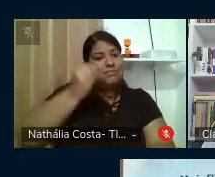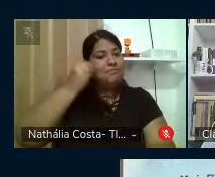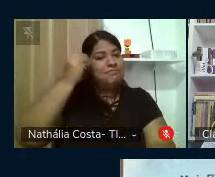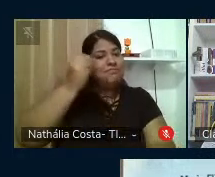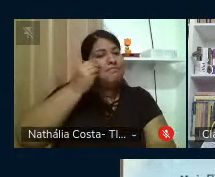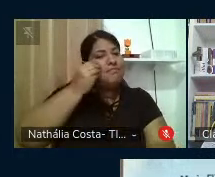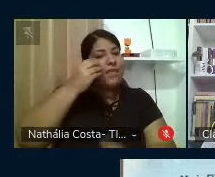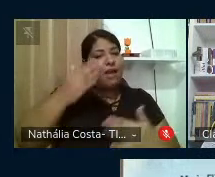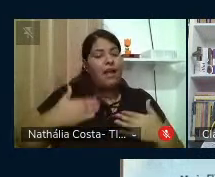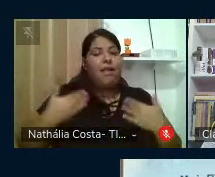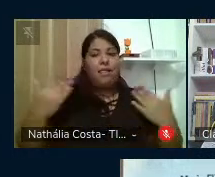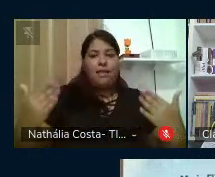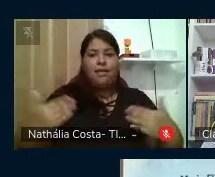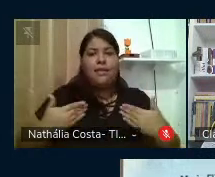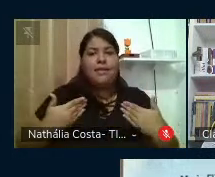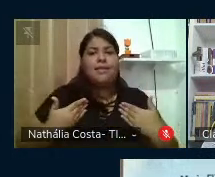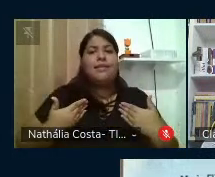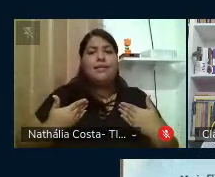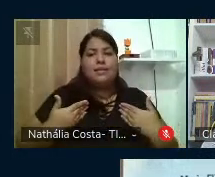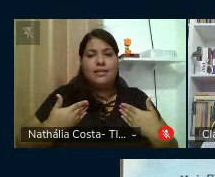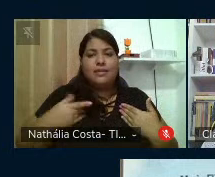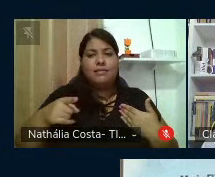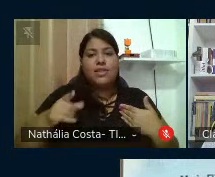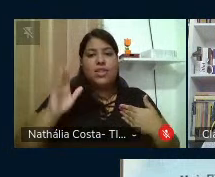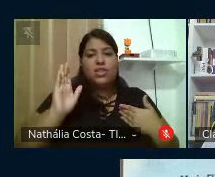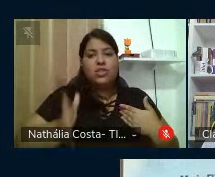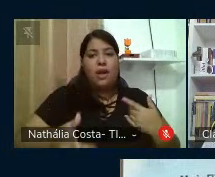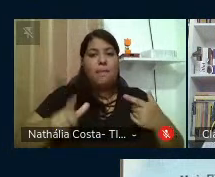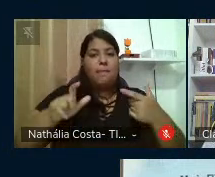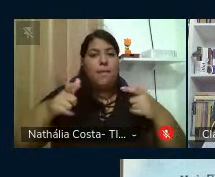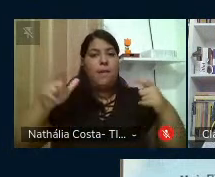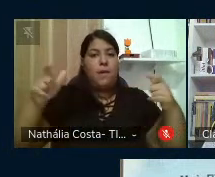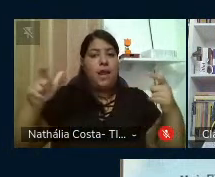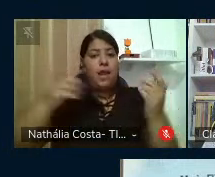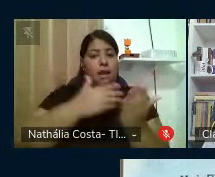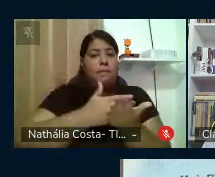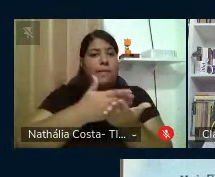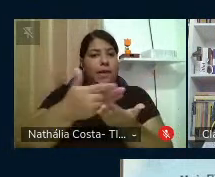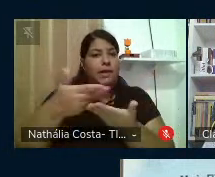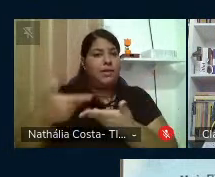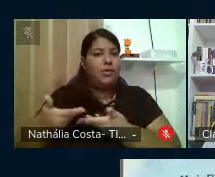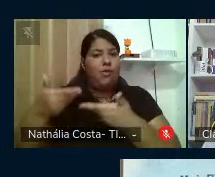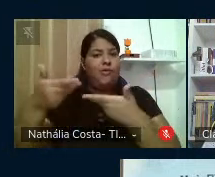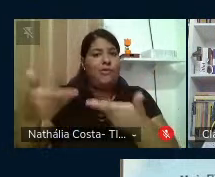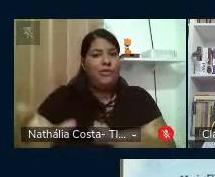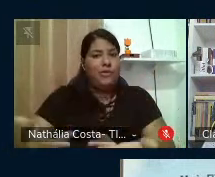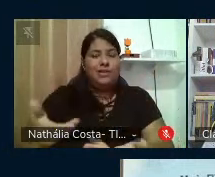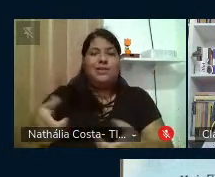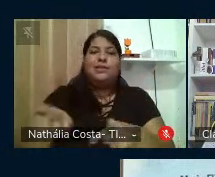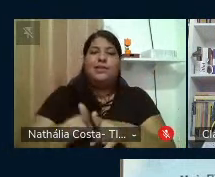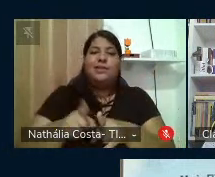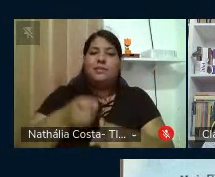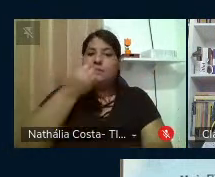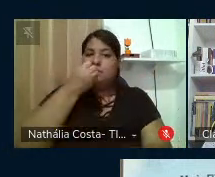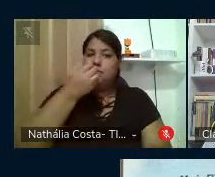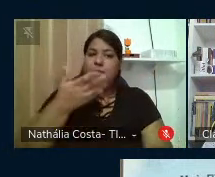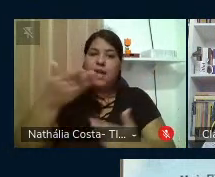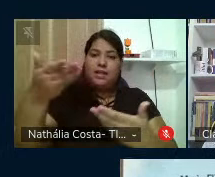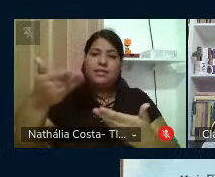alegria que foi se avolumando a partir dos convites e da boa recepção,